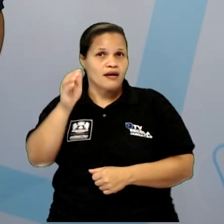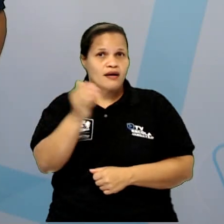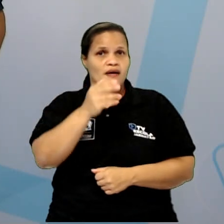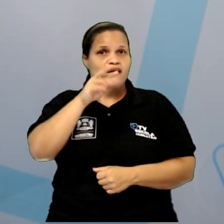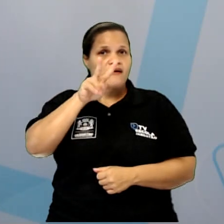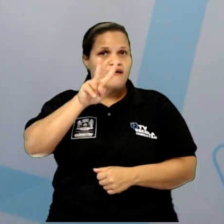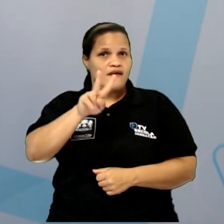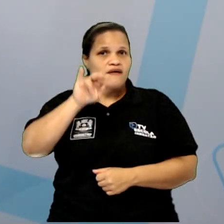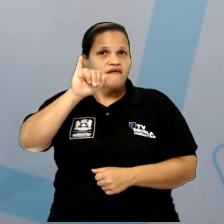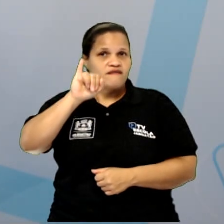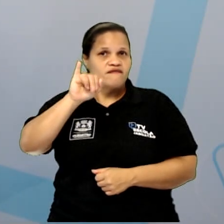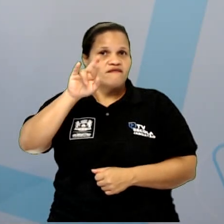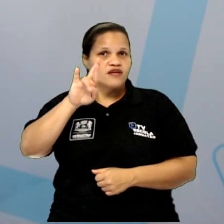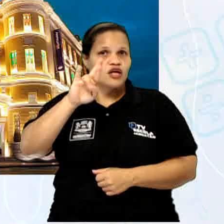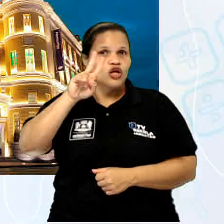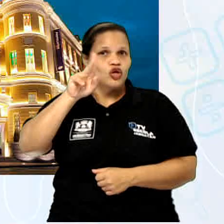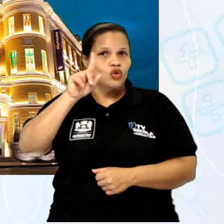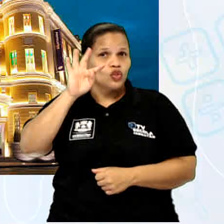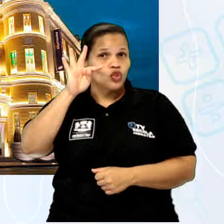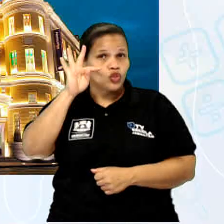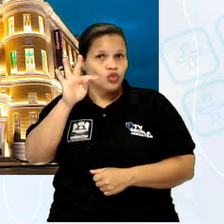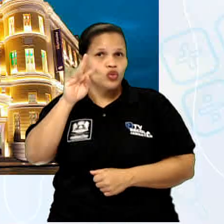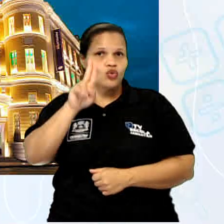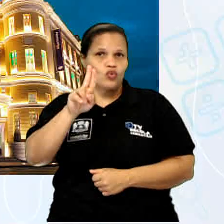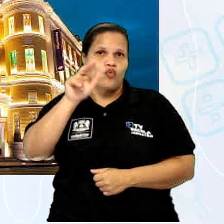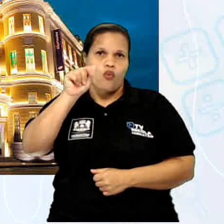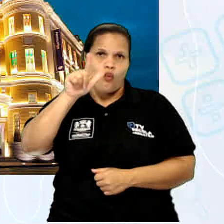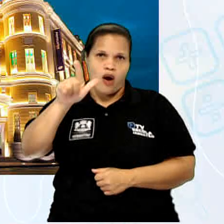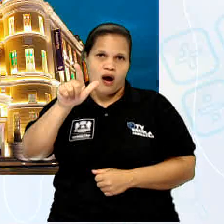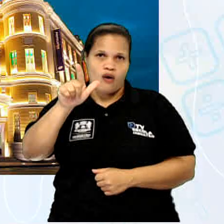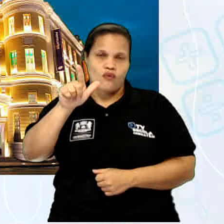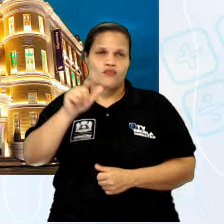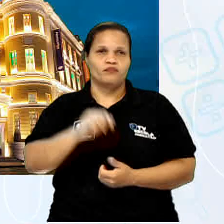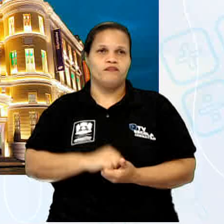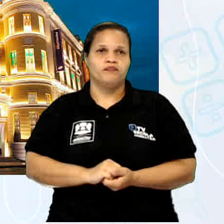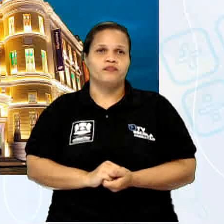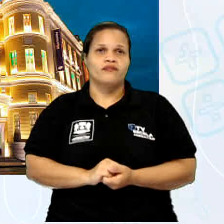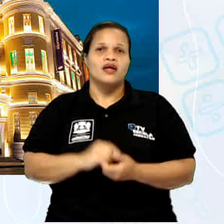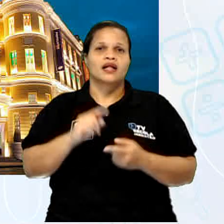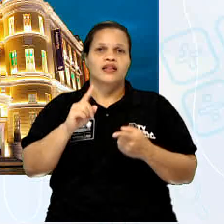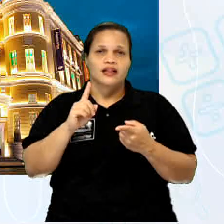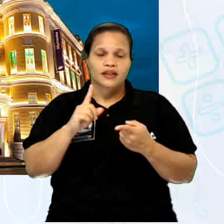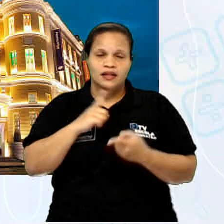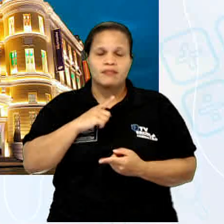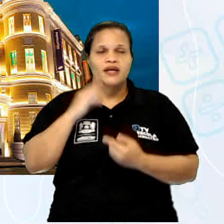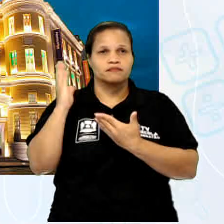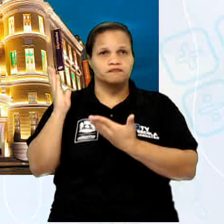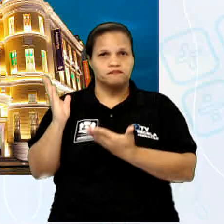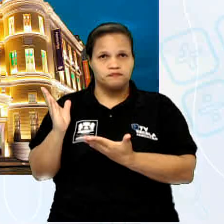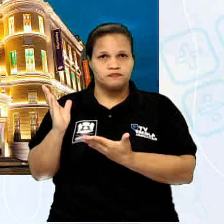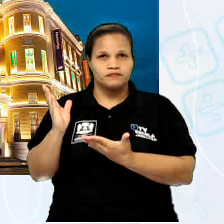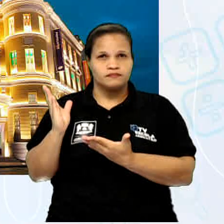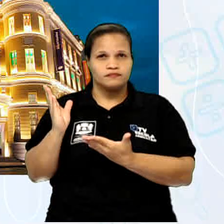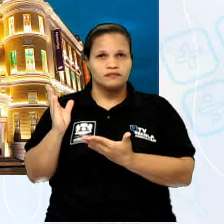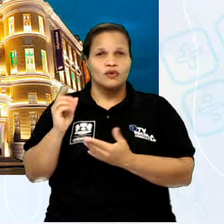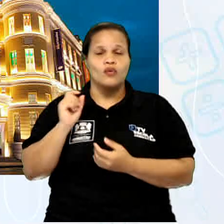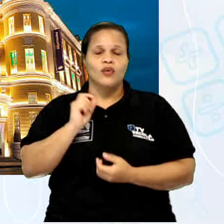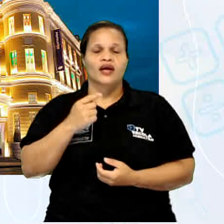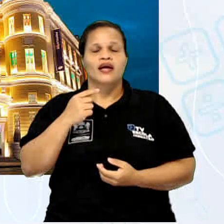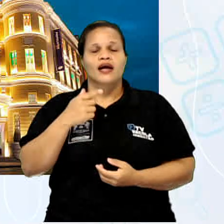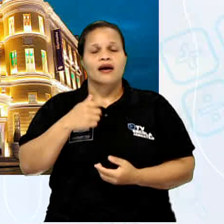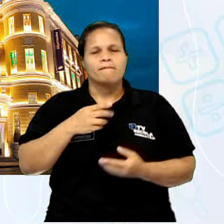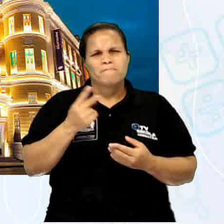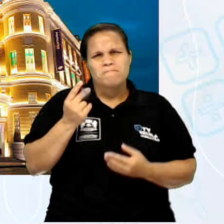A Caixa Cultural Recife, que também fica no Recife Antigo, abrigou durante muito tempo a Bolsa de Valores do Estado de Pernambuco e